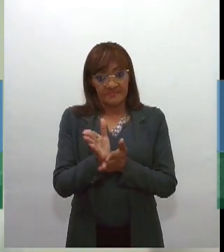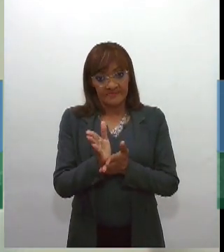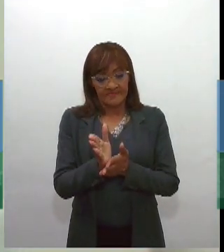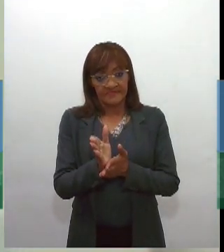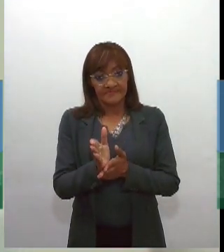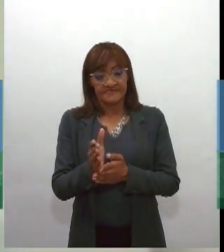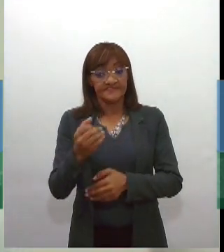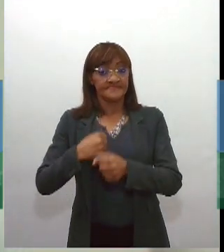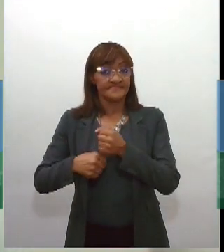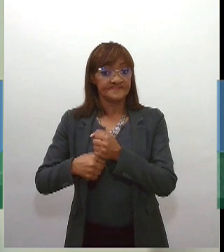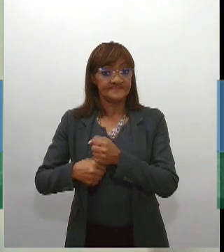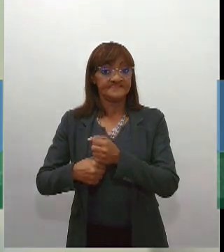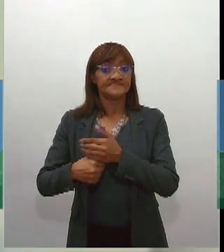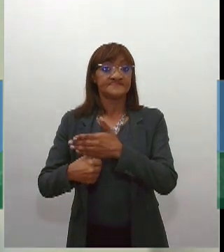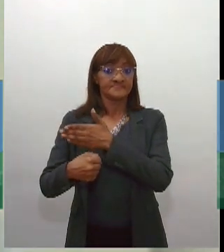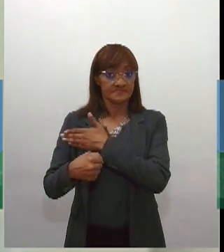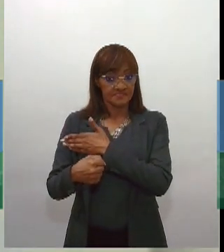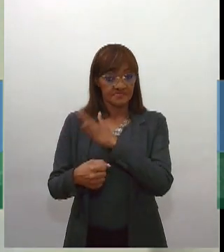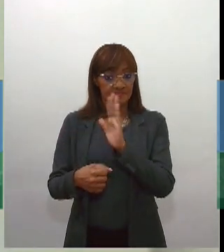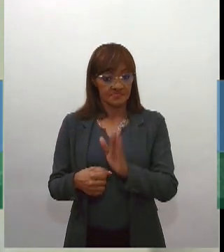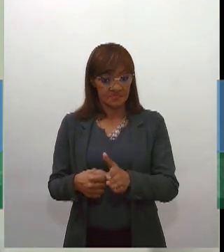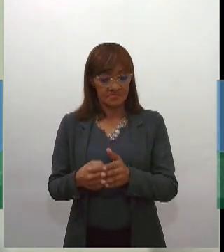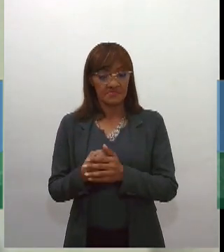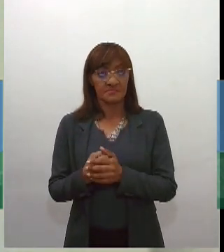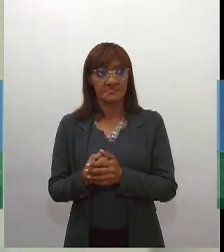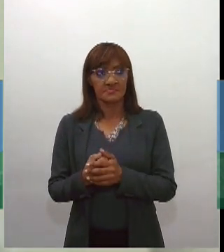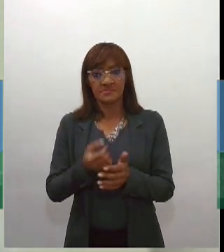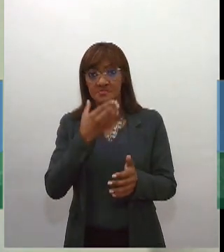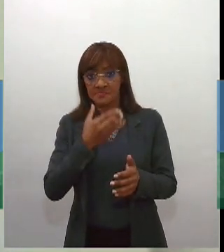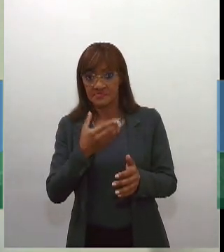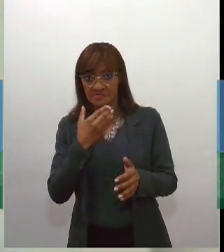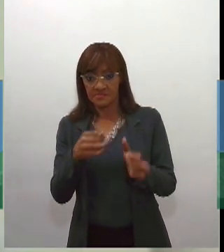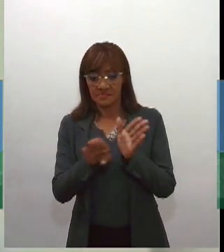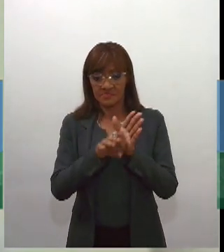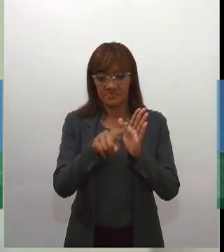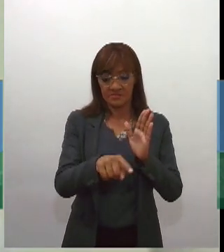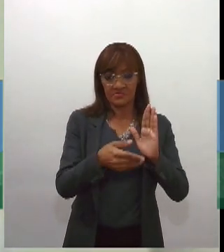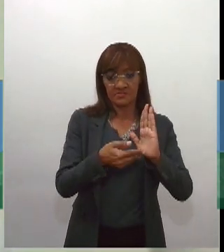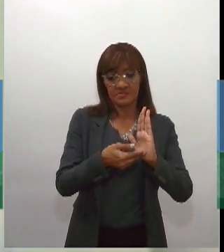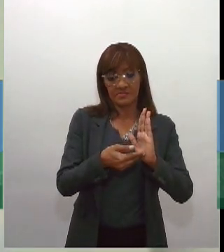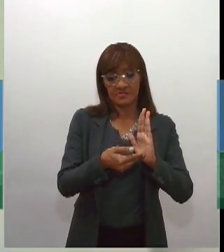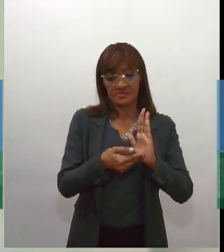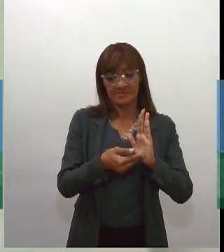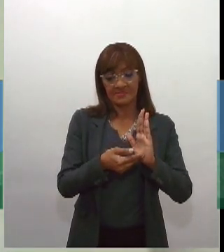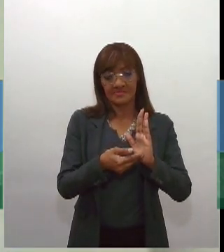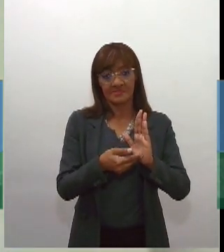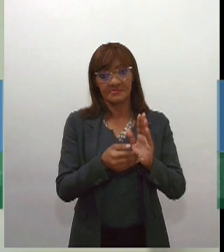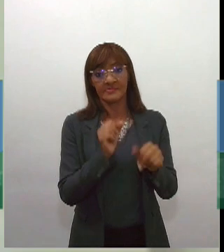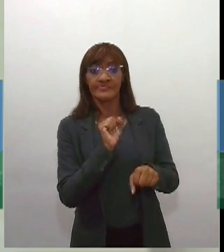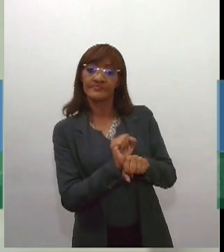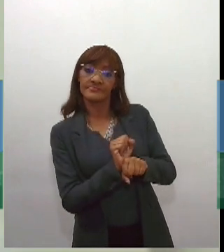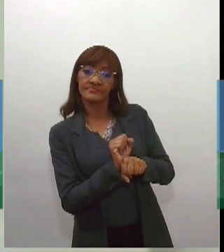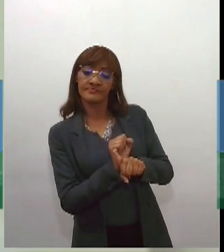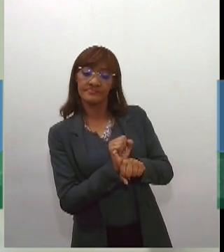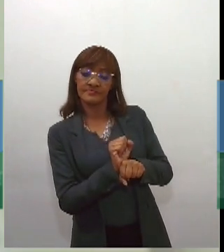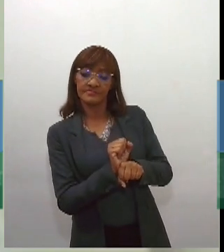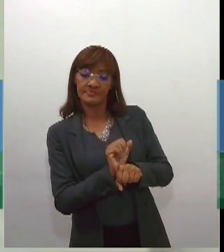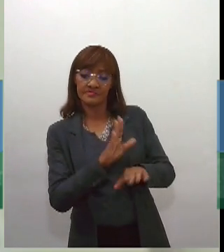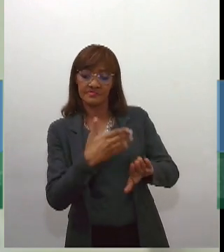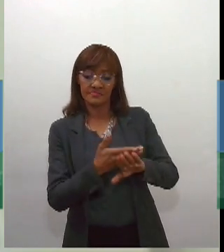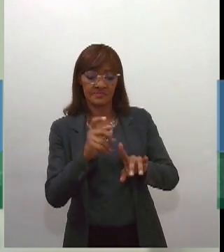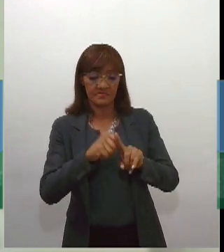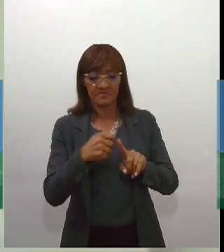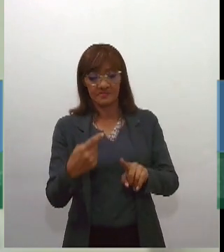seguiu para a Câmara no fim do ano passado, em dezembro, e ficou na gaveta, digamos assim, até agosto desse ano, quando a gente teve o